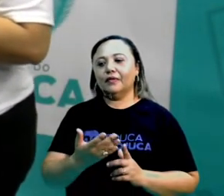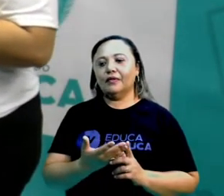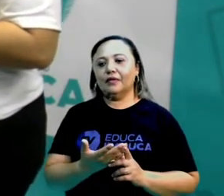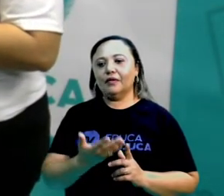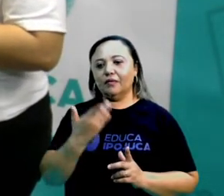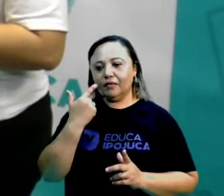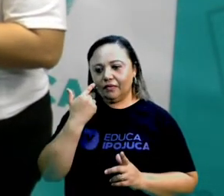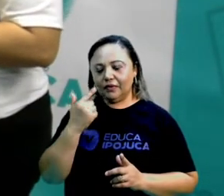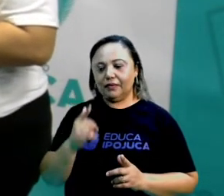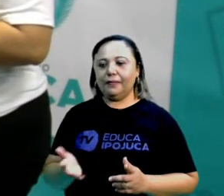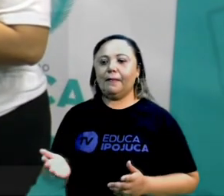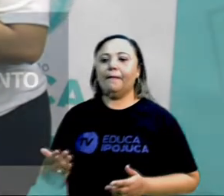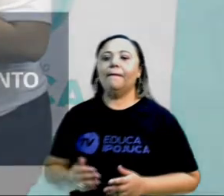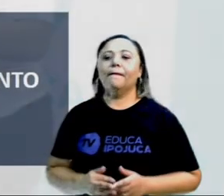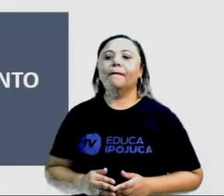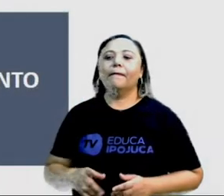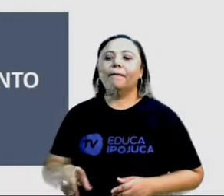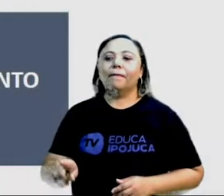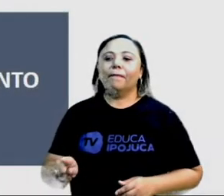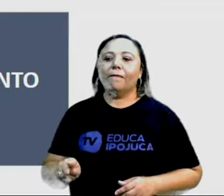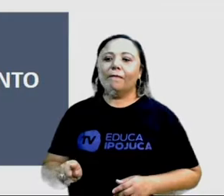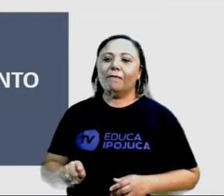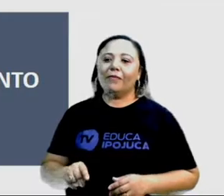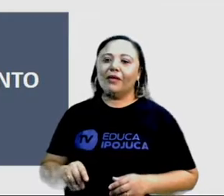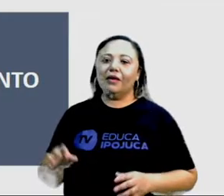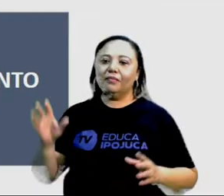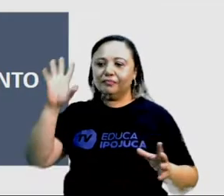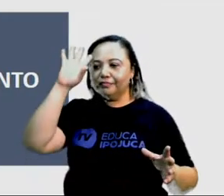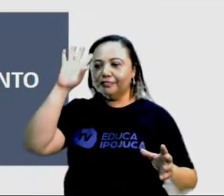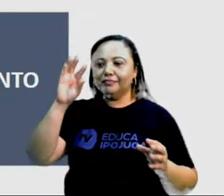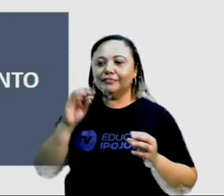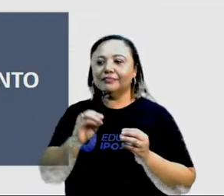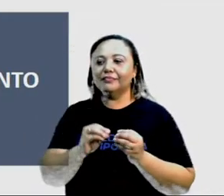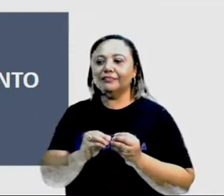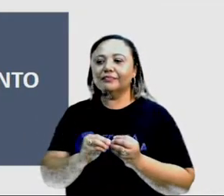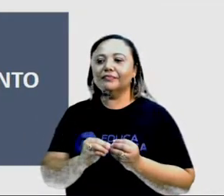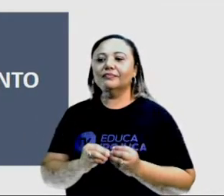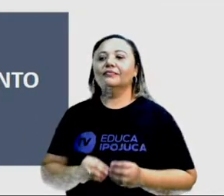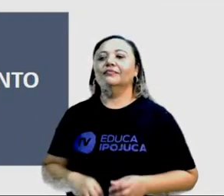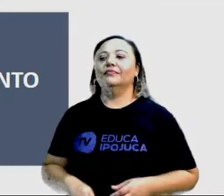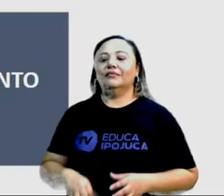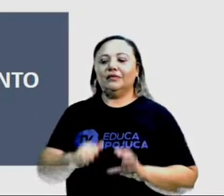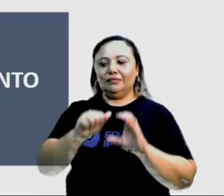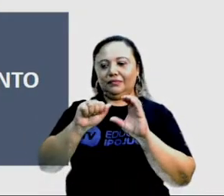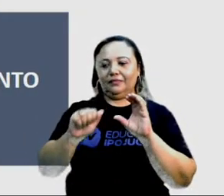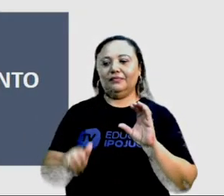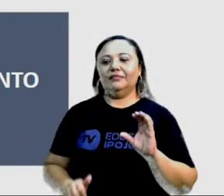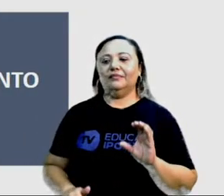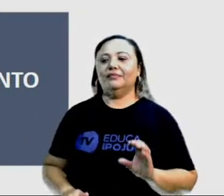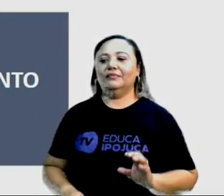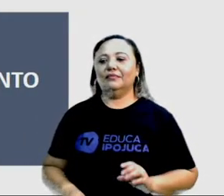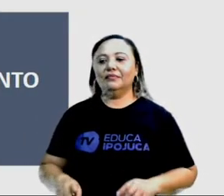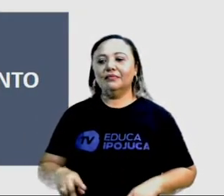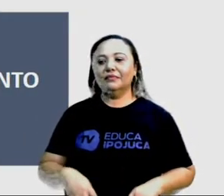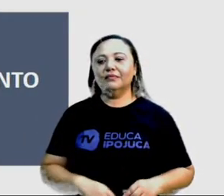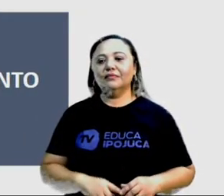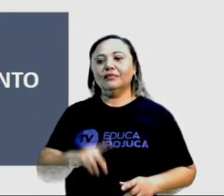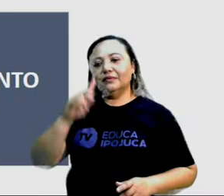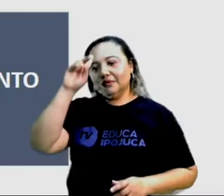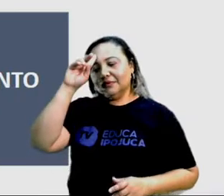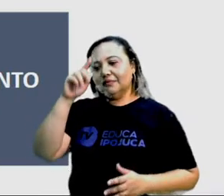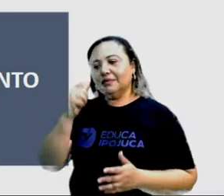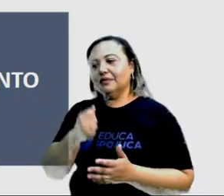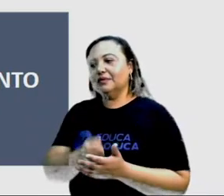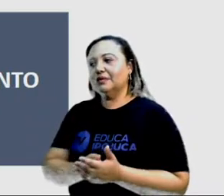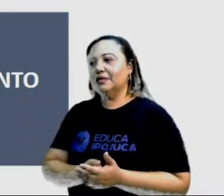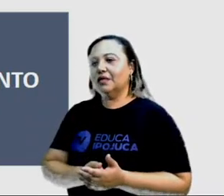Vamos ver aqui na próxima tela. Então, de uma forma bem resumida, eu trouxe algumas dessas características. Defesa de um ponto de